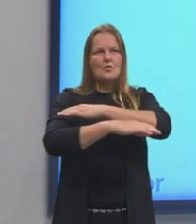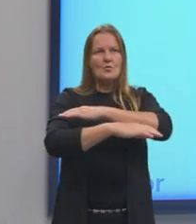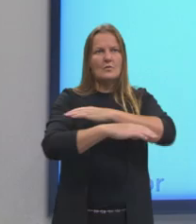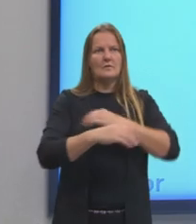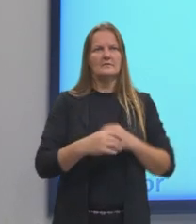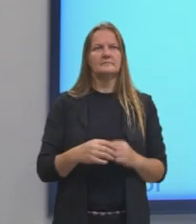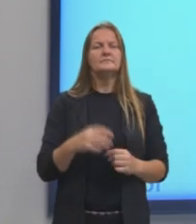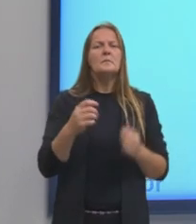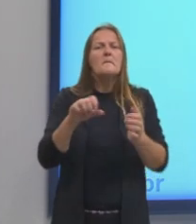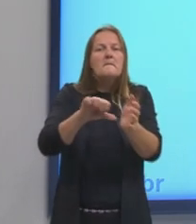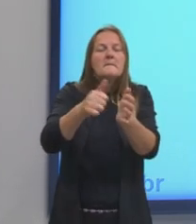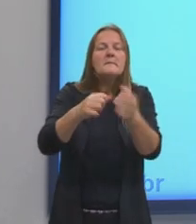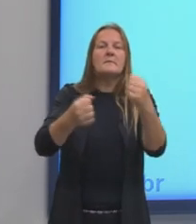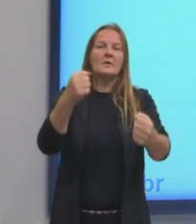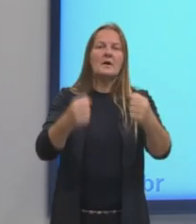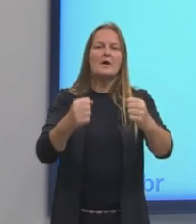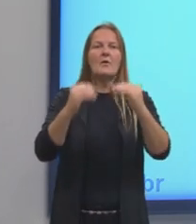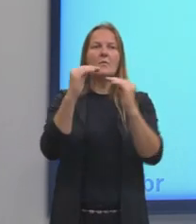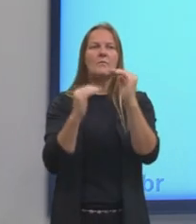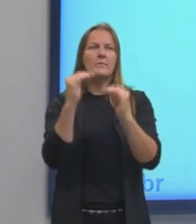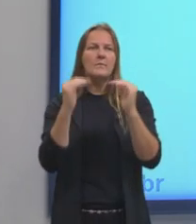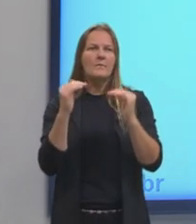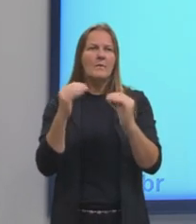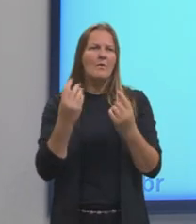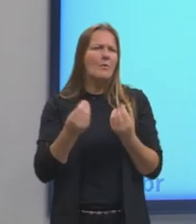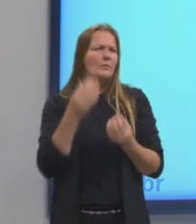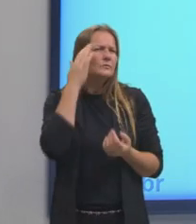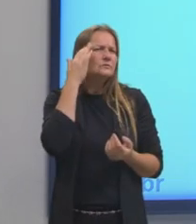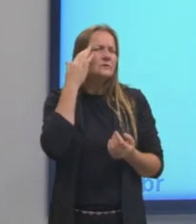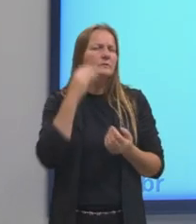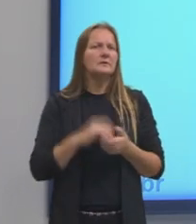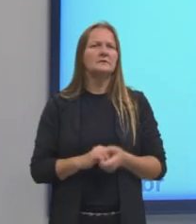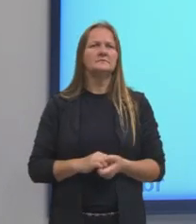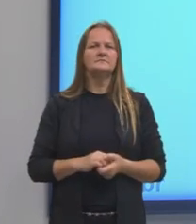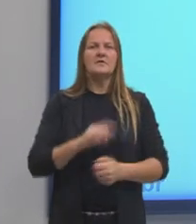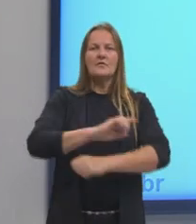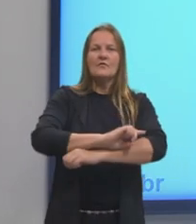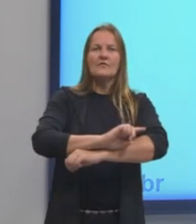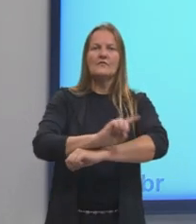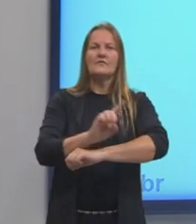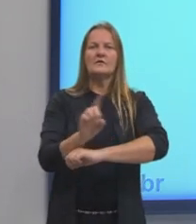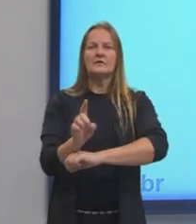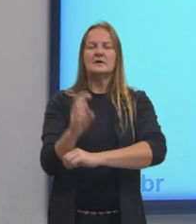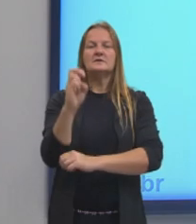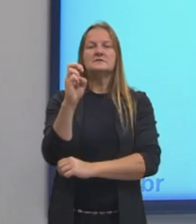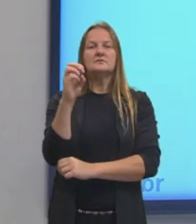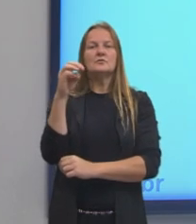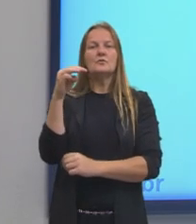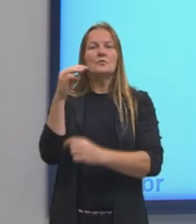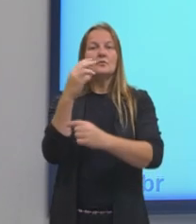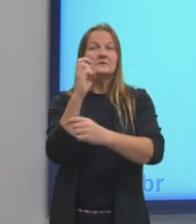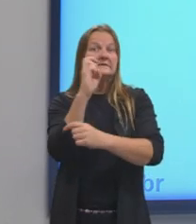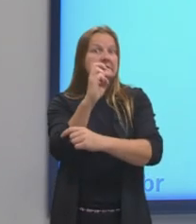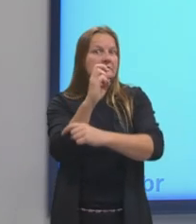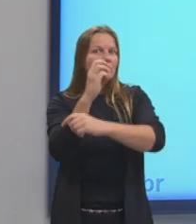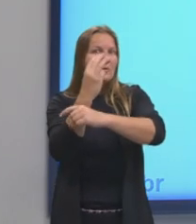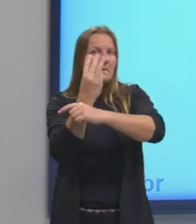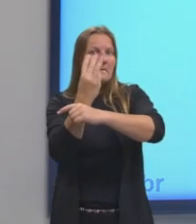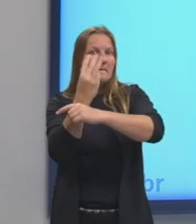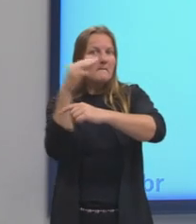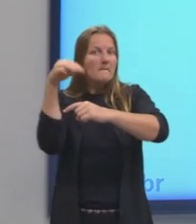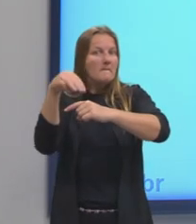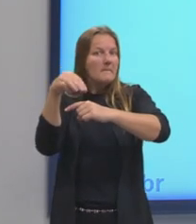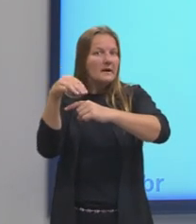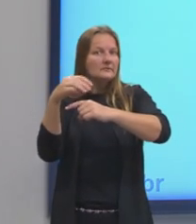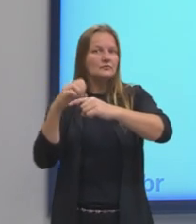quando a gente pensa em escalar, a gente pode colocar só que a velocidade dele é 5 metros por segundo. Não nos interessa o lado